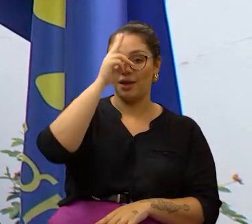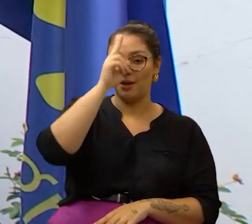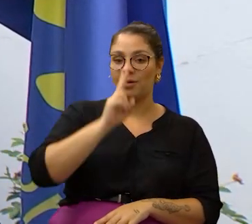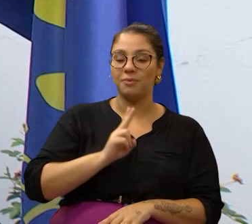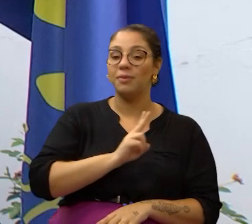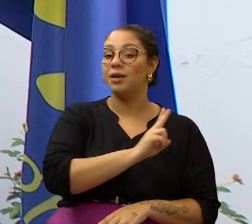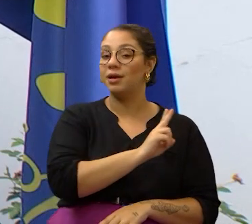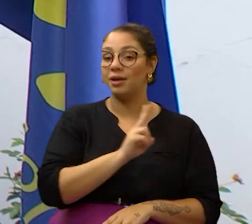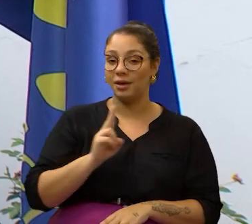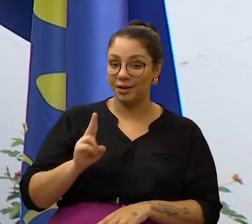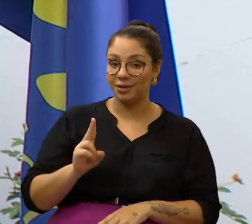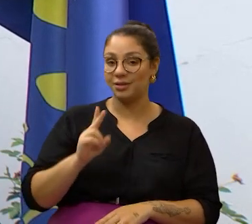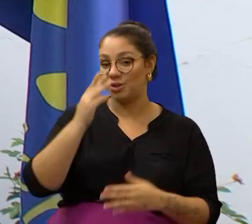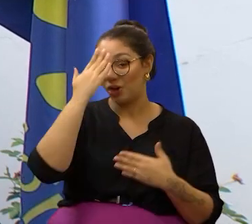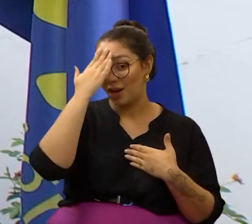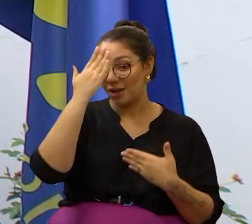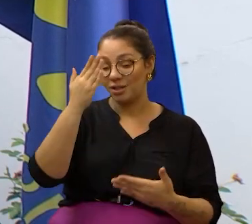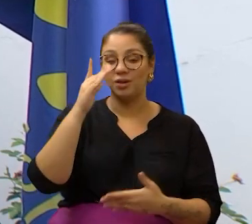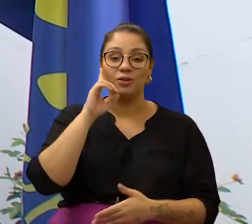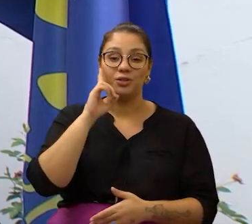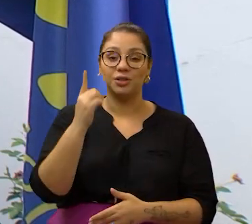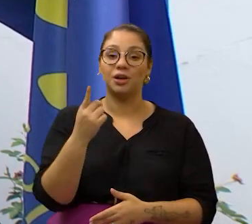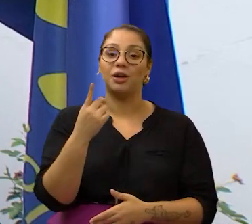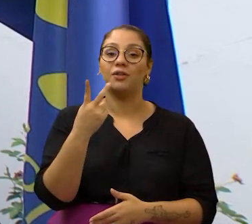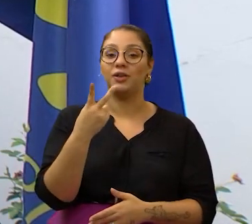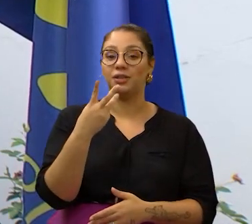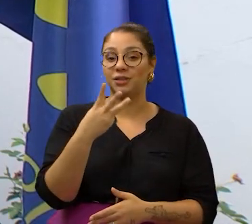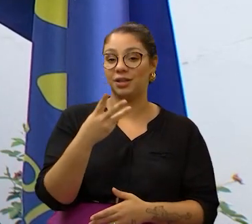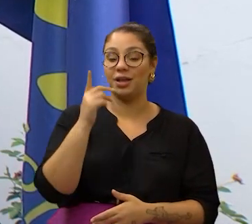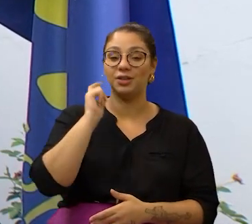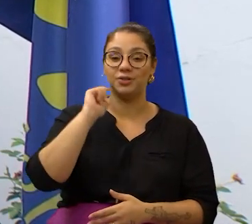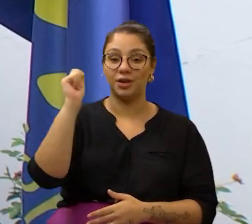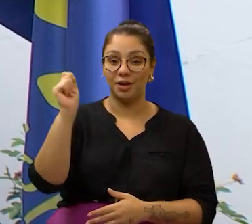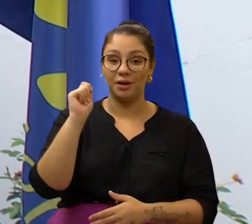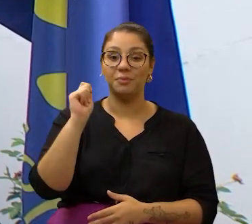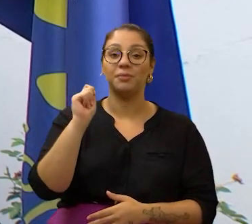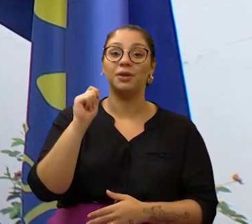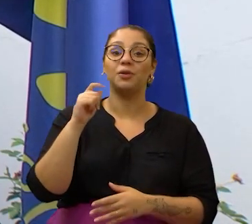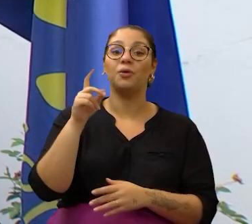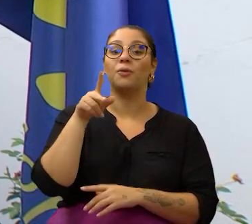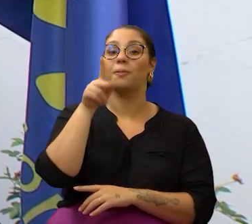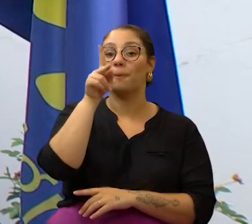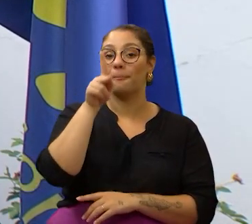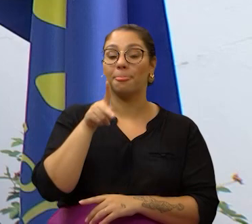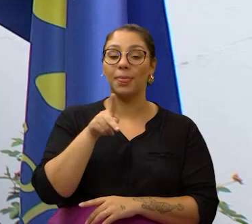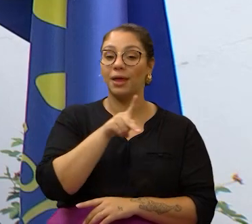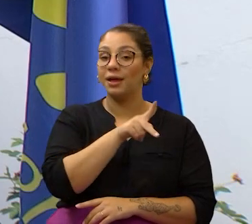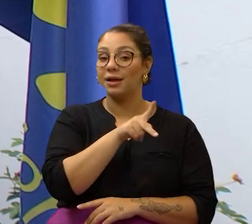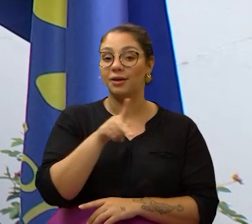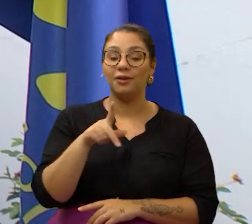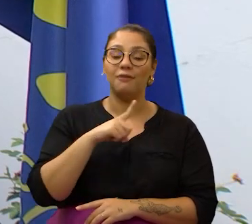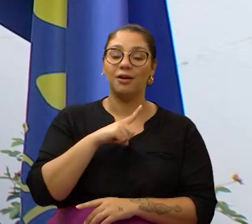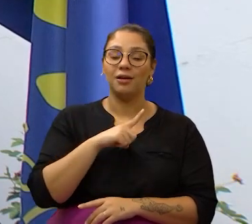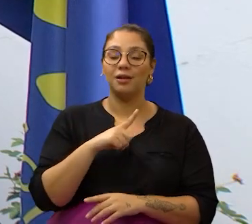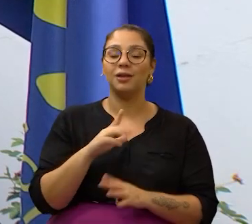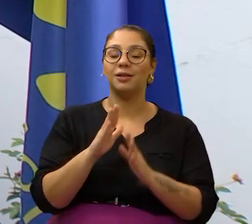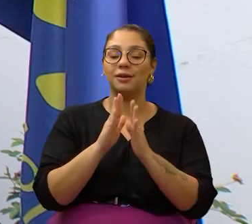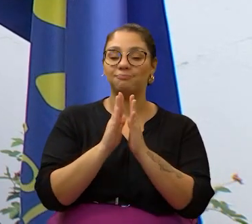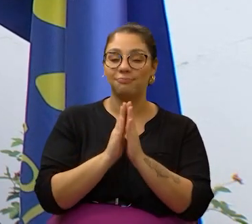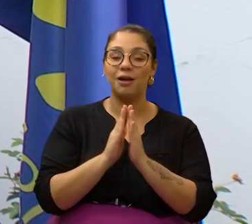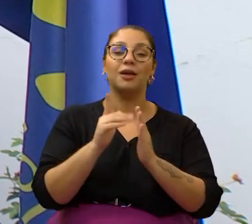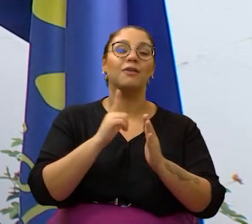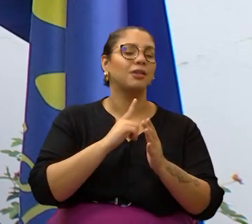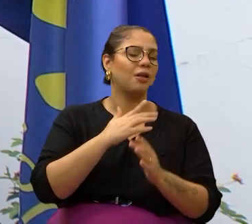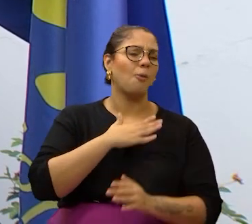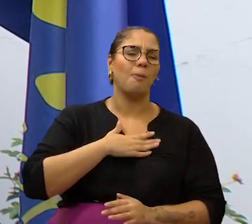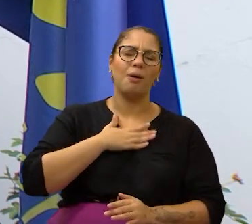23 de abril, às 10 horas, na Paróquia Santo Antônio. Será um prazer